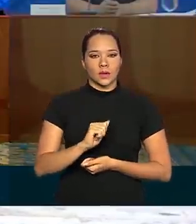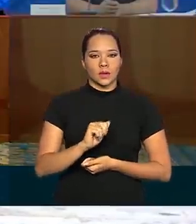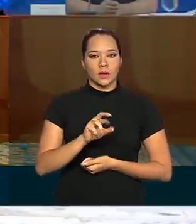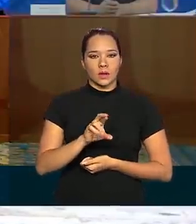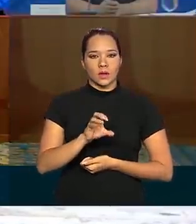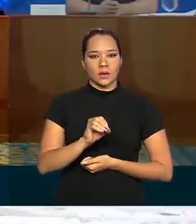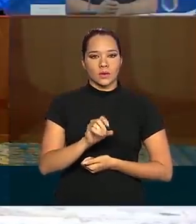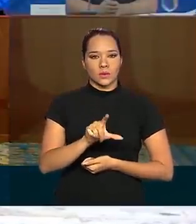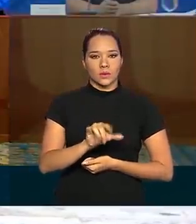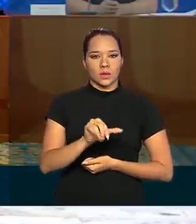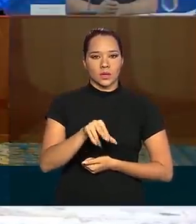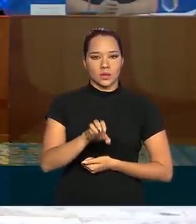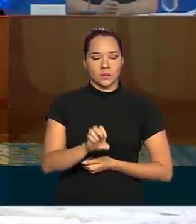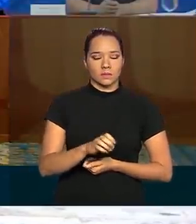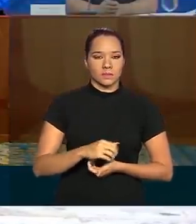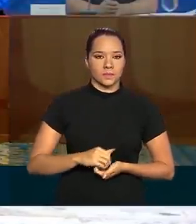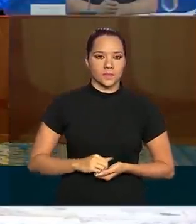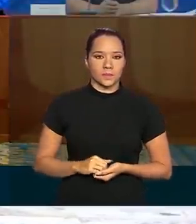da TV Globo,